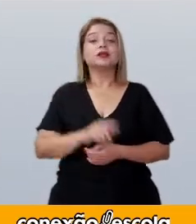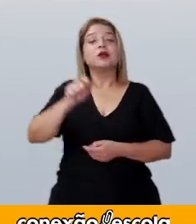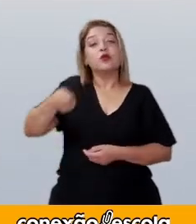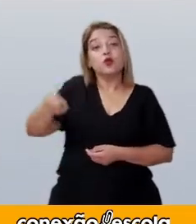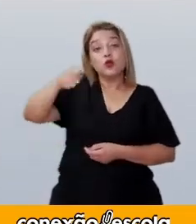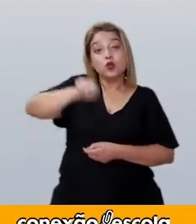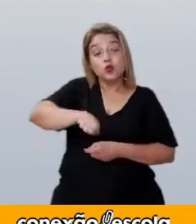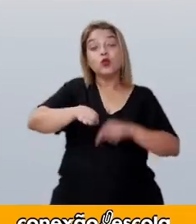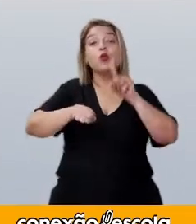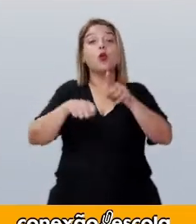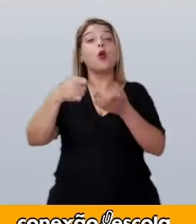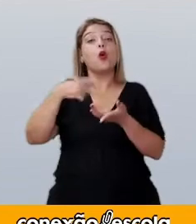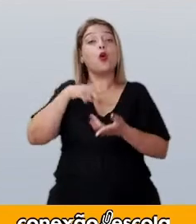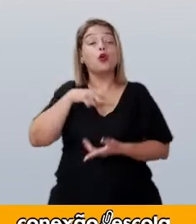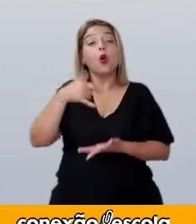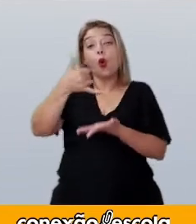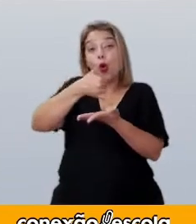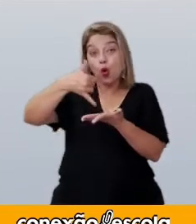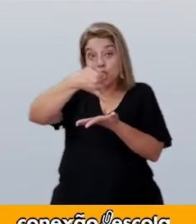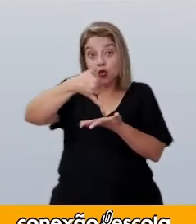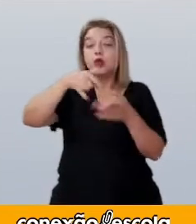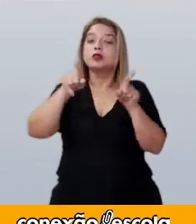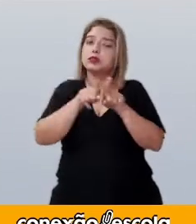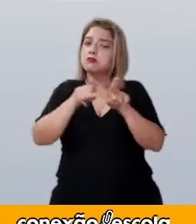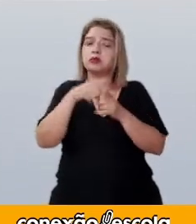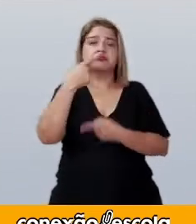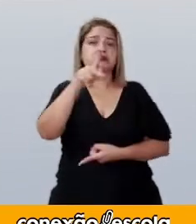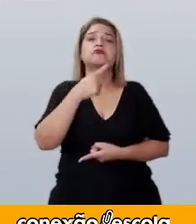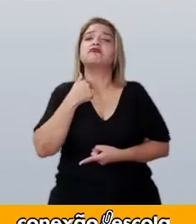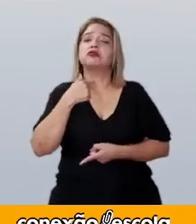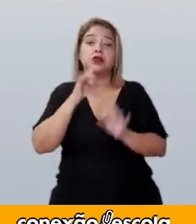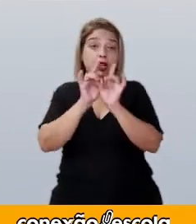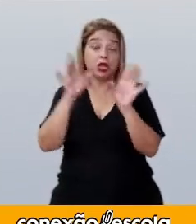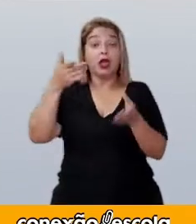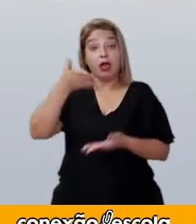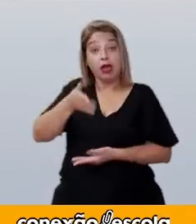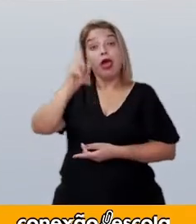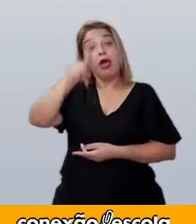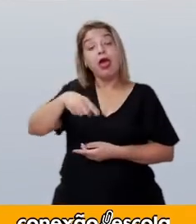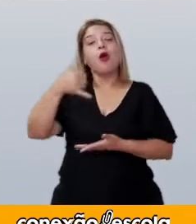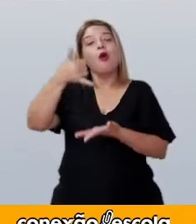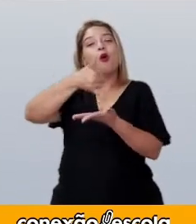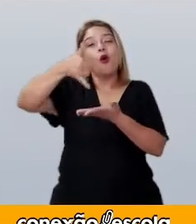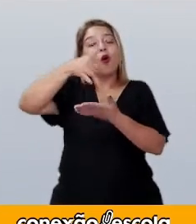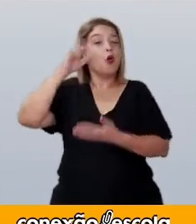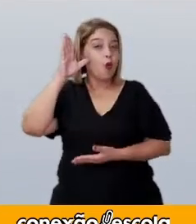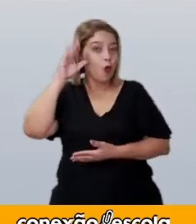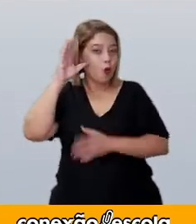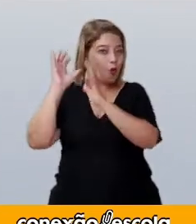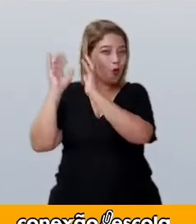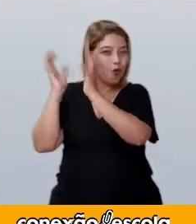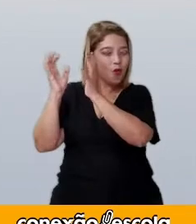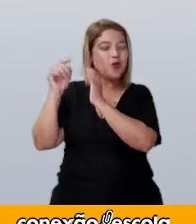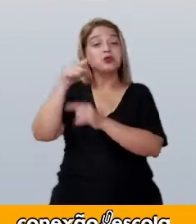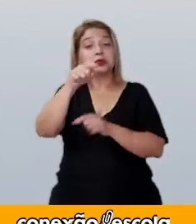de sopa de óleo, também da sua preferência, esse é óleo de coco, mas você pode usar óleo, qualquer